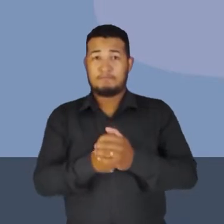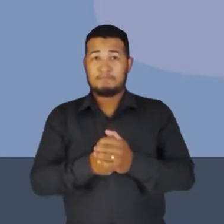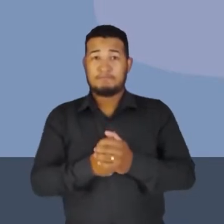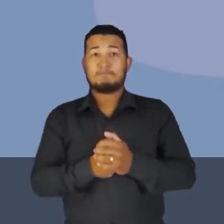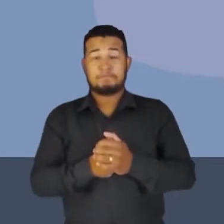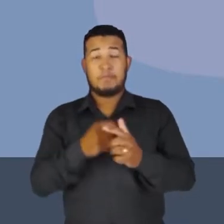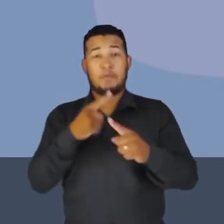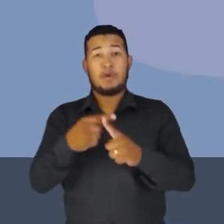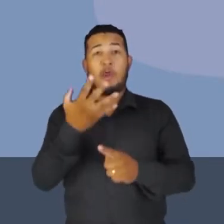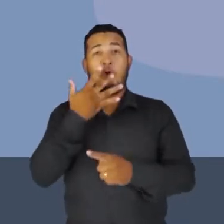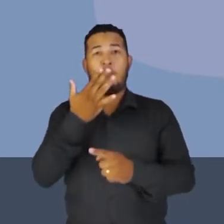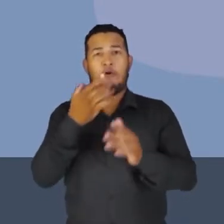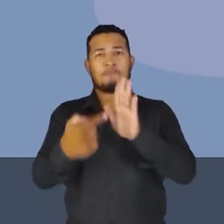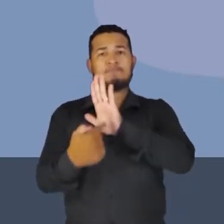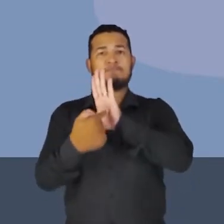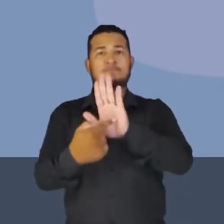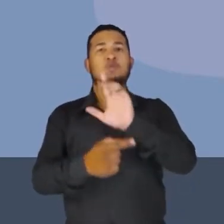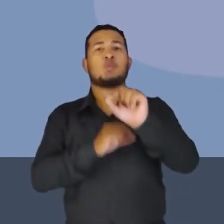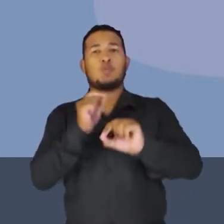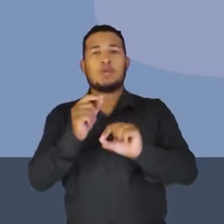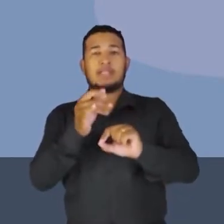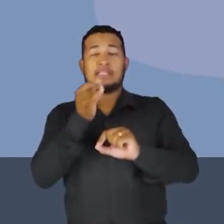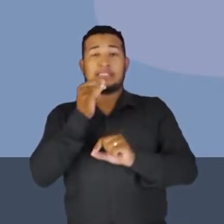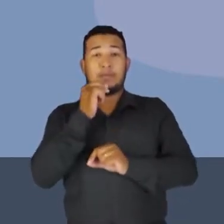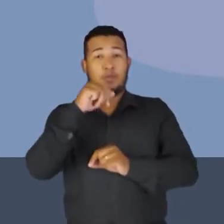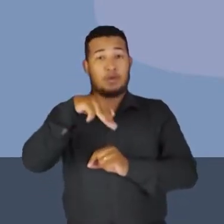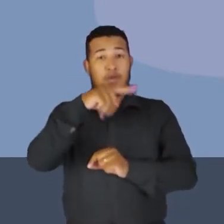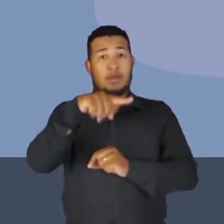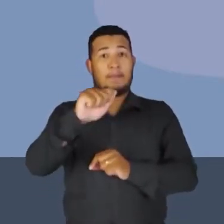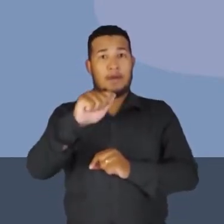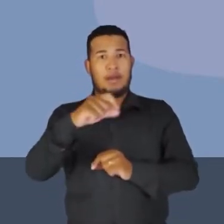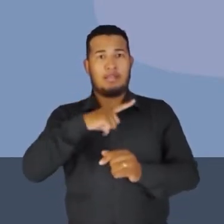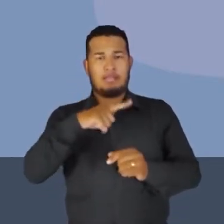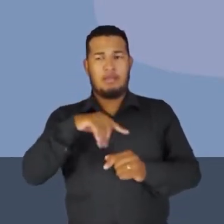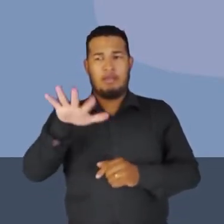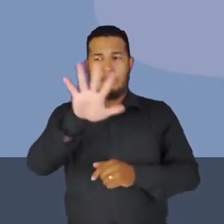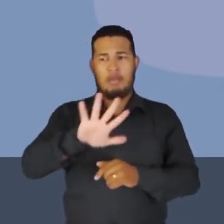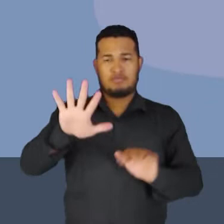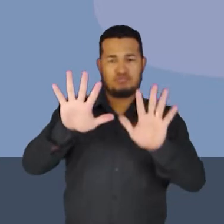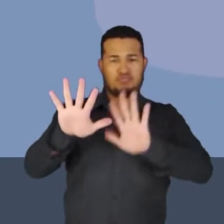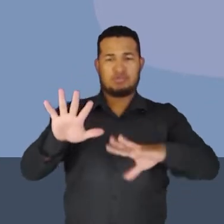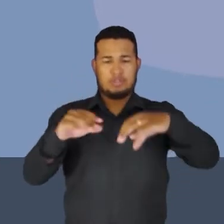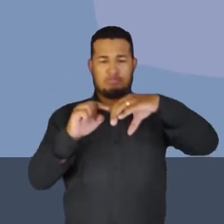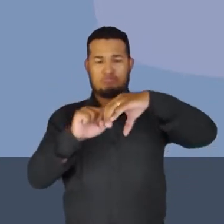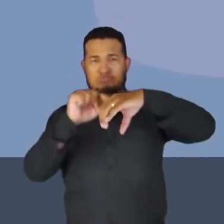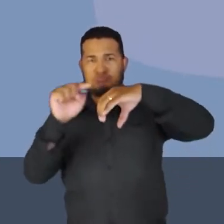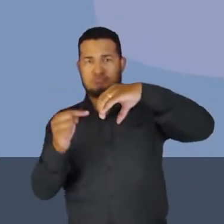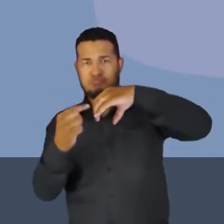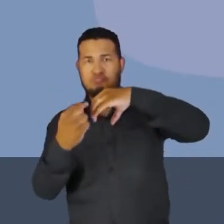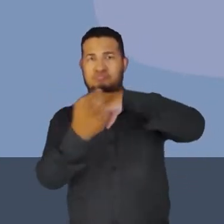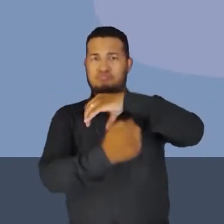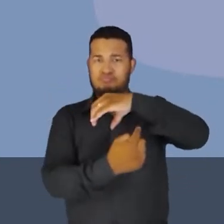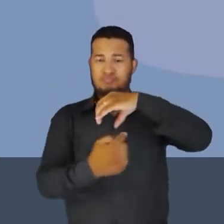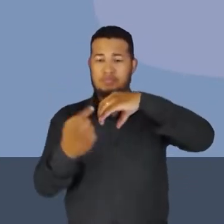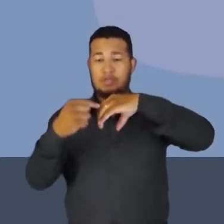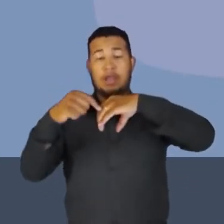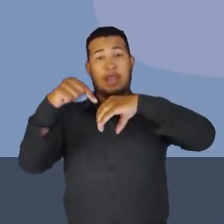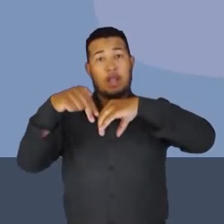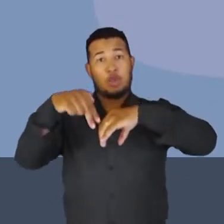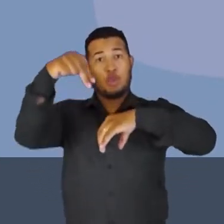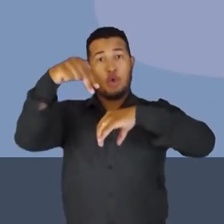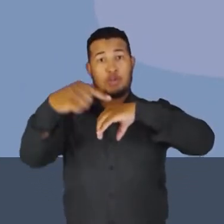cor está marcando para você que um imã tem duas regiões. Uma chamada de norte